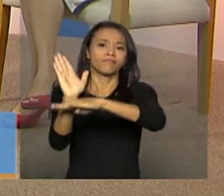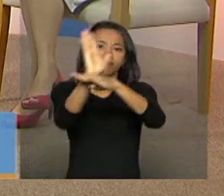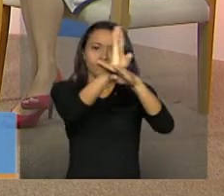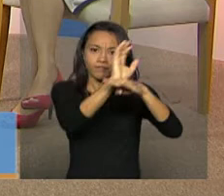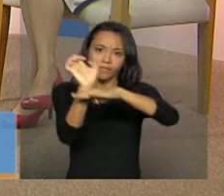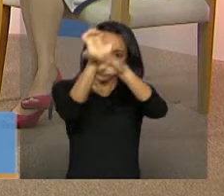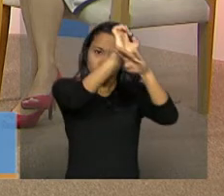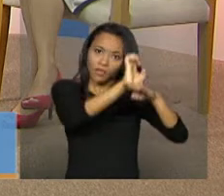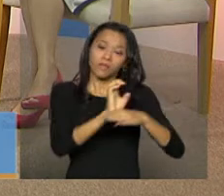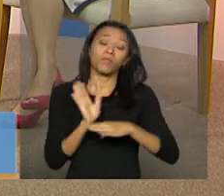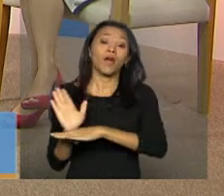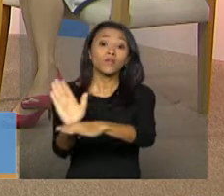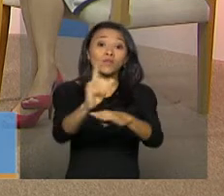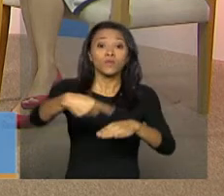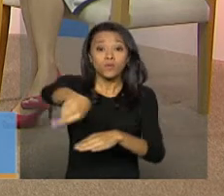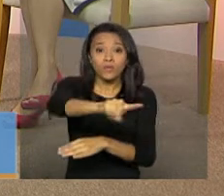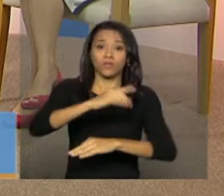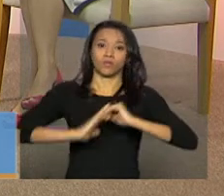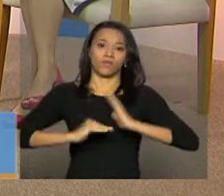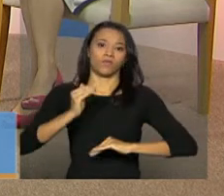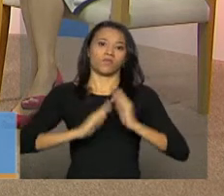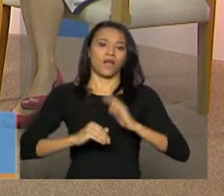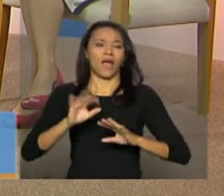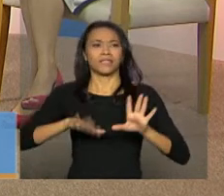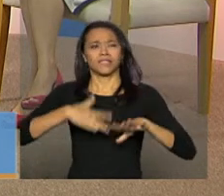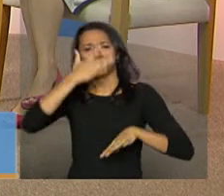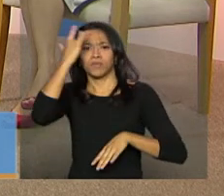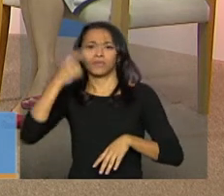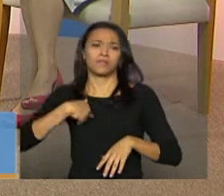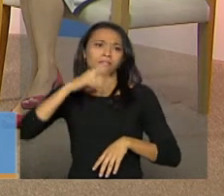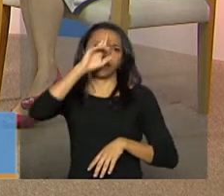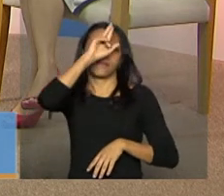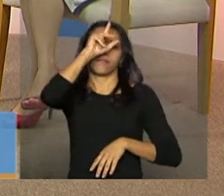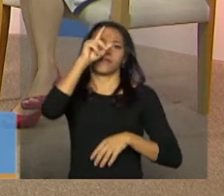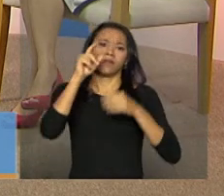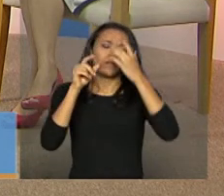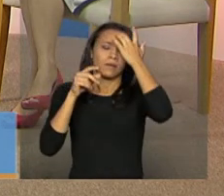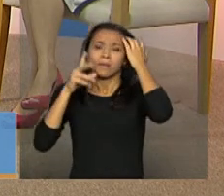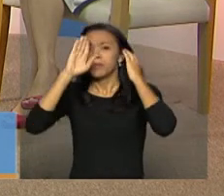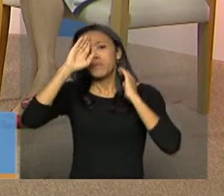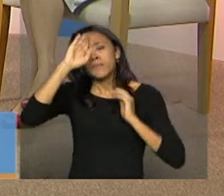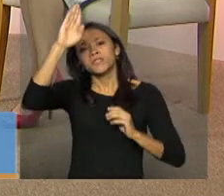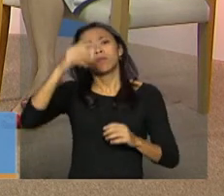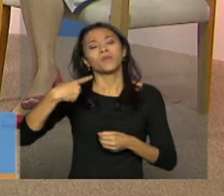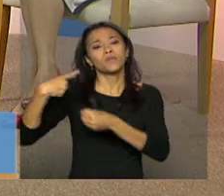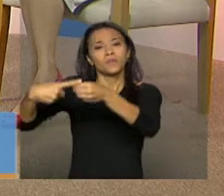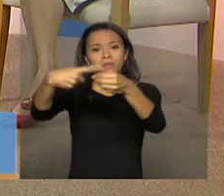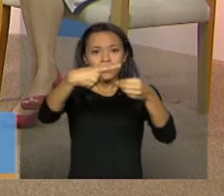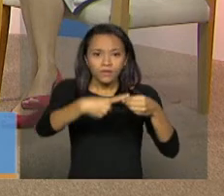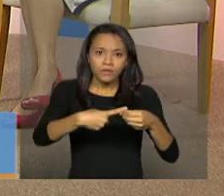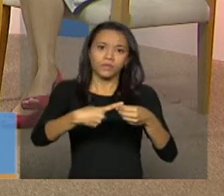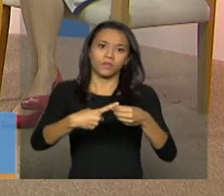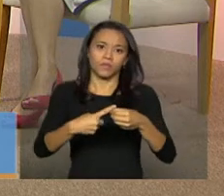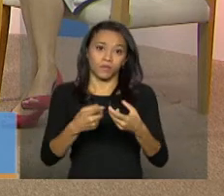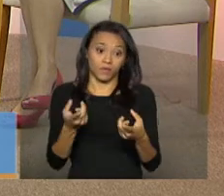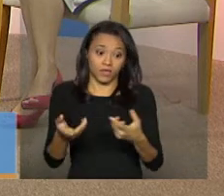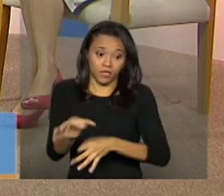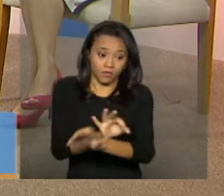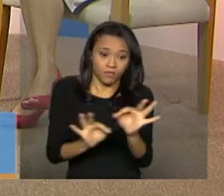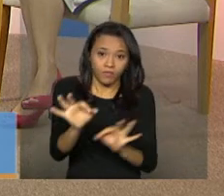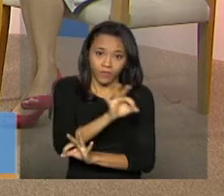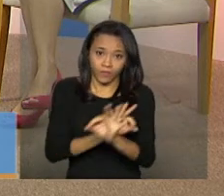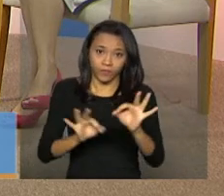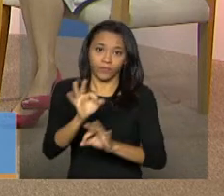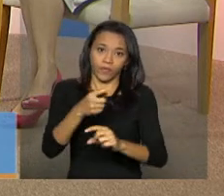existe um equívoco na hora do município, principalmente, que é o que executa realmente a política de assistência social no Brasil,